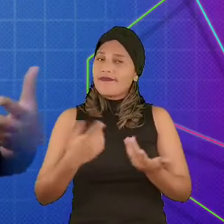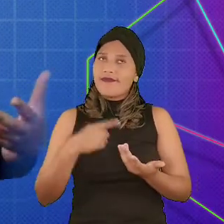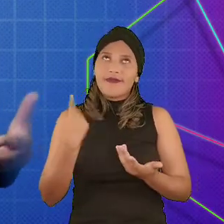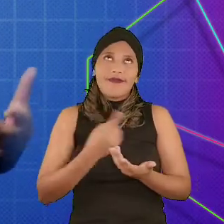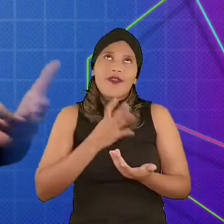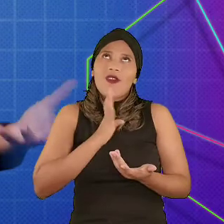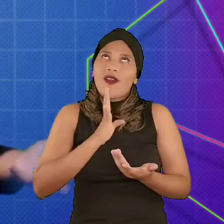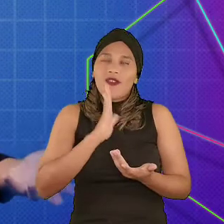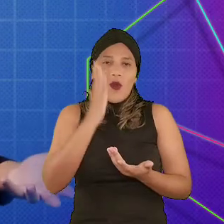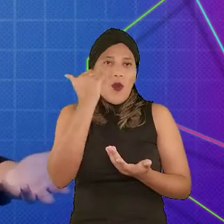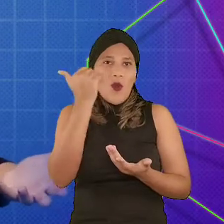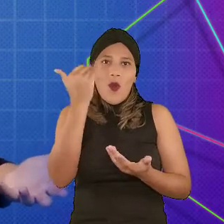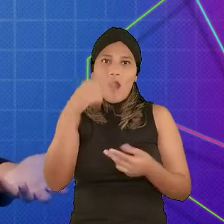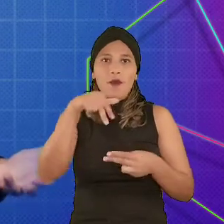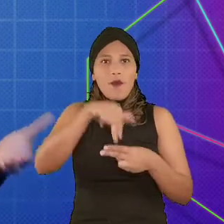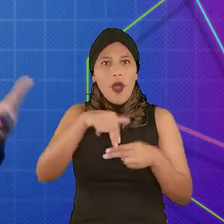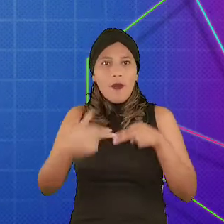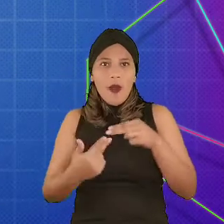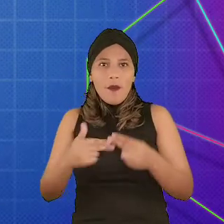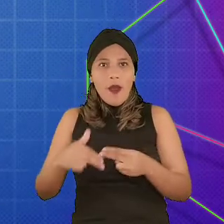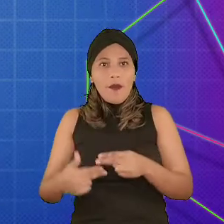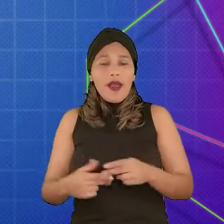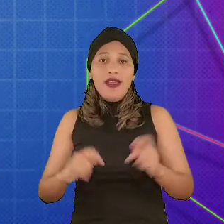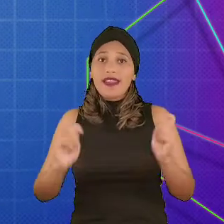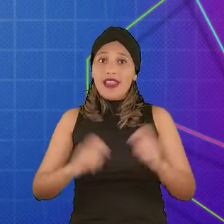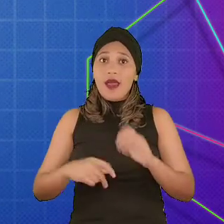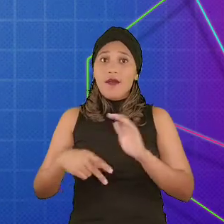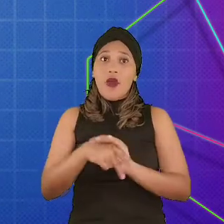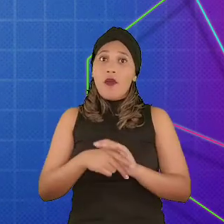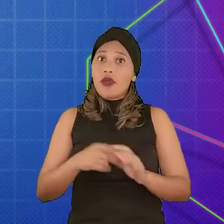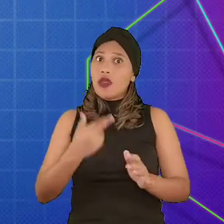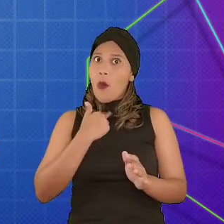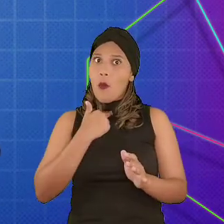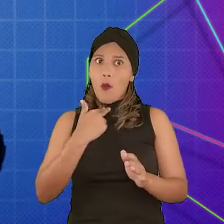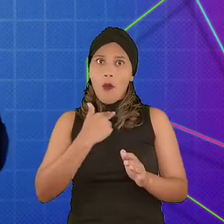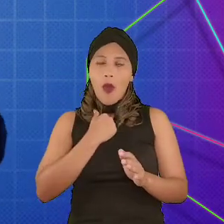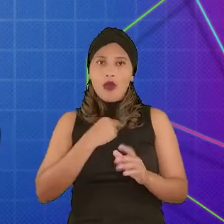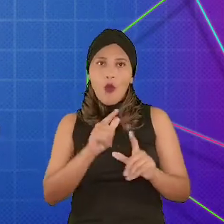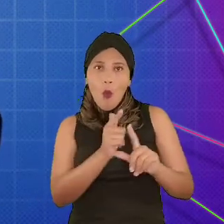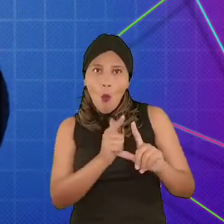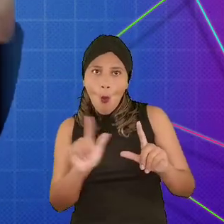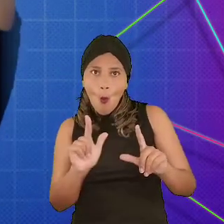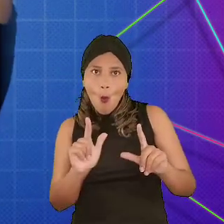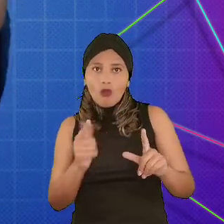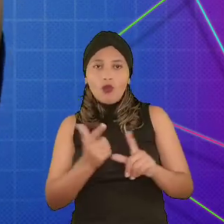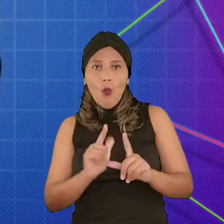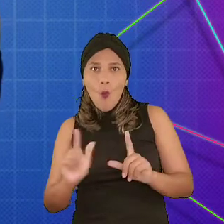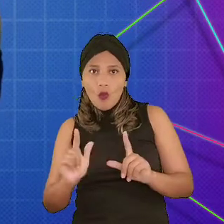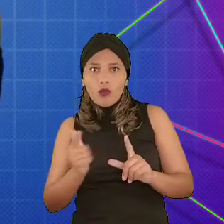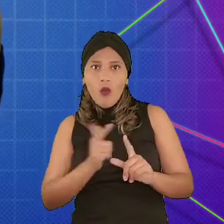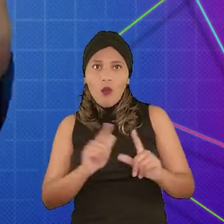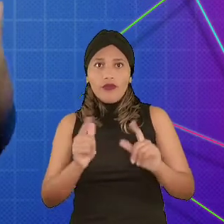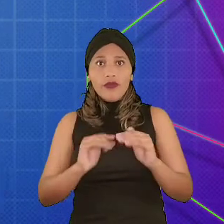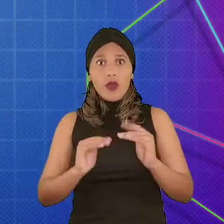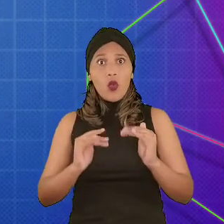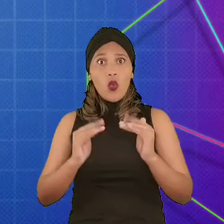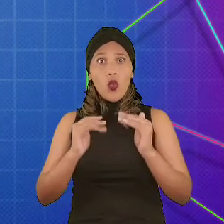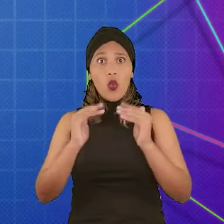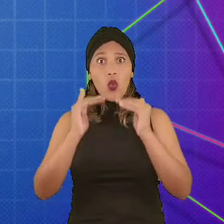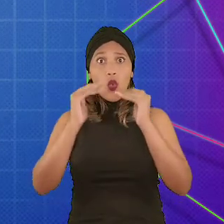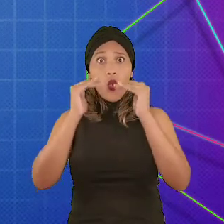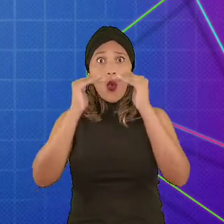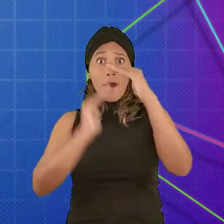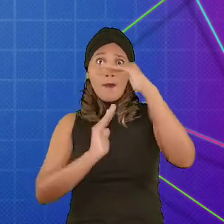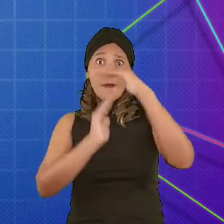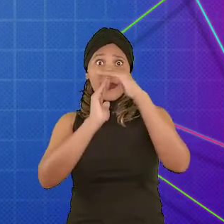simplesmente um jogo de encaixe de peças que você deve empilhar sem deixar espaços. Senão, o conjunto chega logo ao limite da tela e